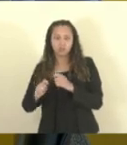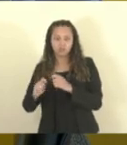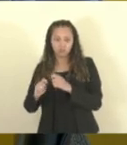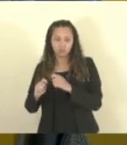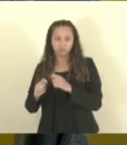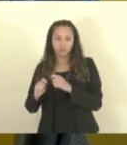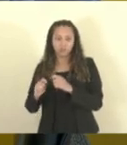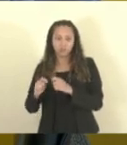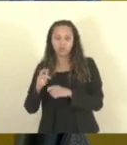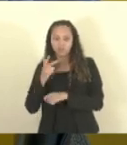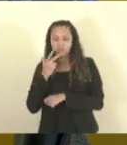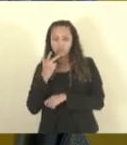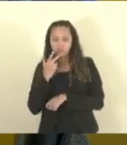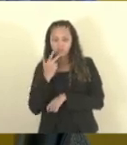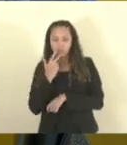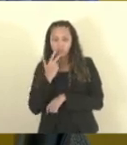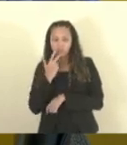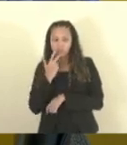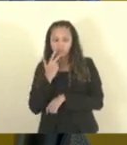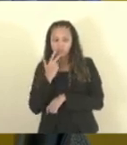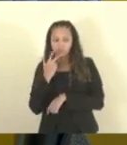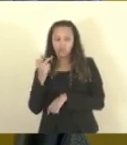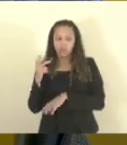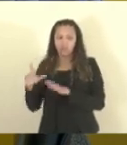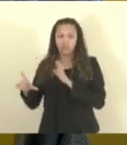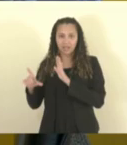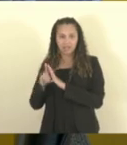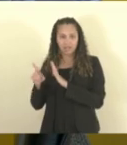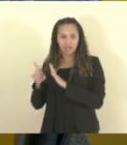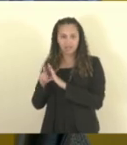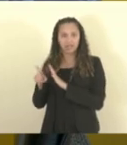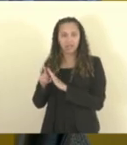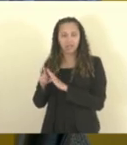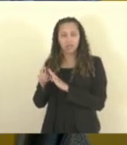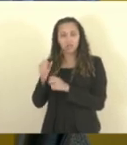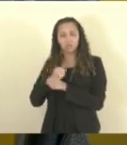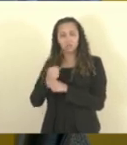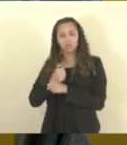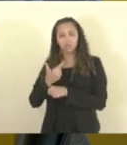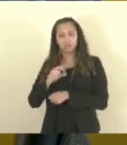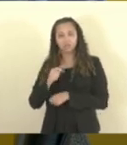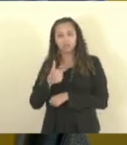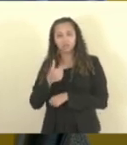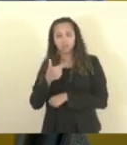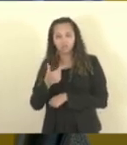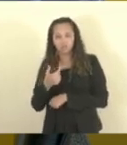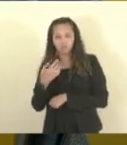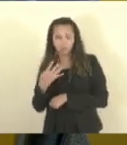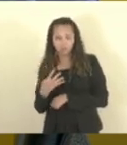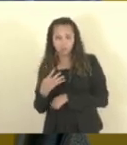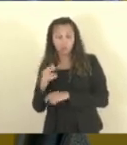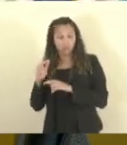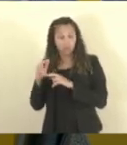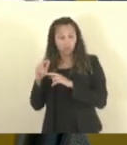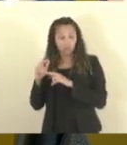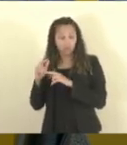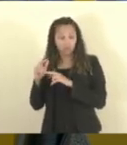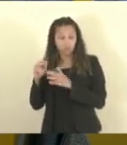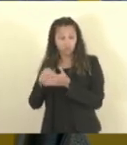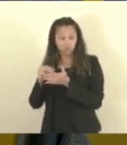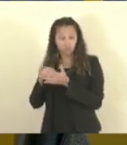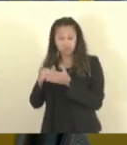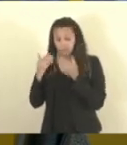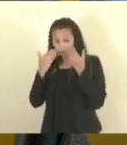pleno acolhimento na Lei Orçamentária Anual 2024. Por esse motivo, deputado Tiago Hoffman, que nós